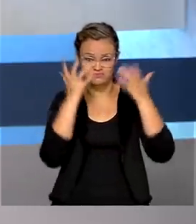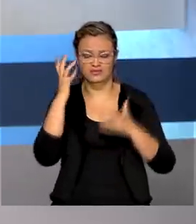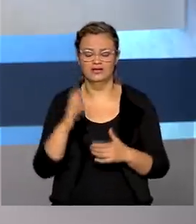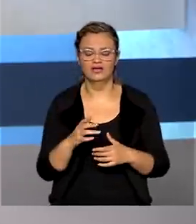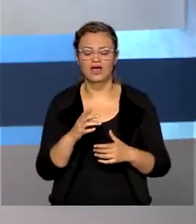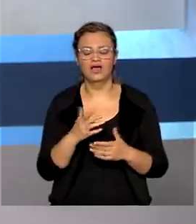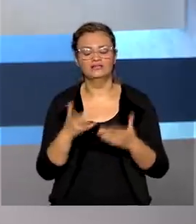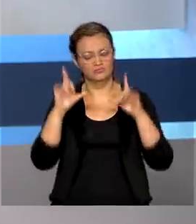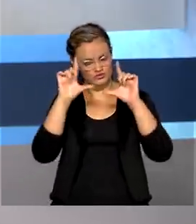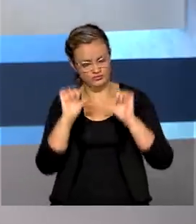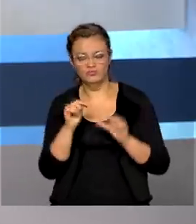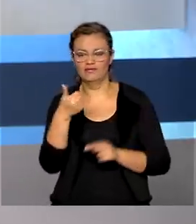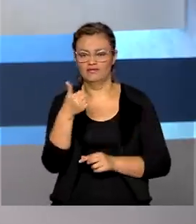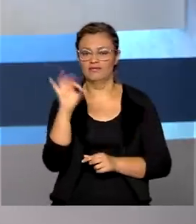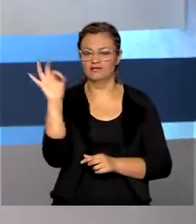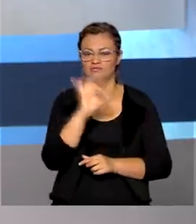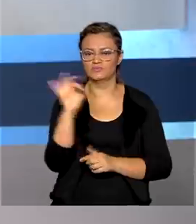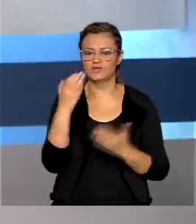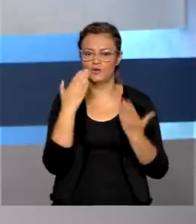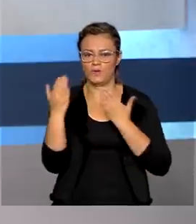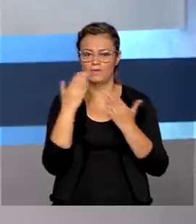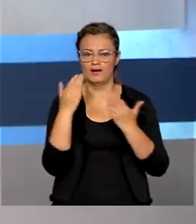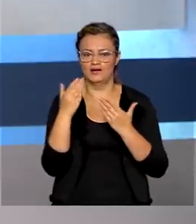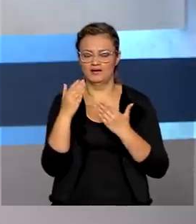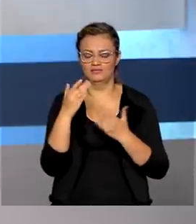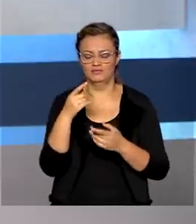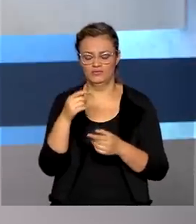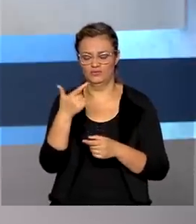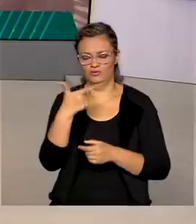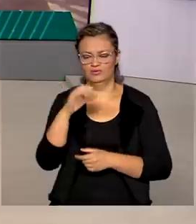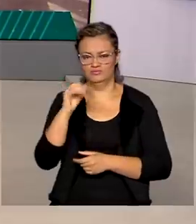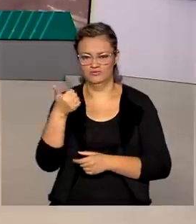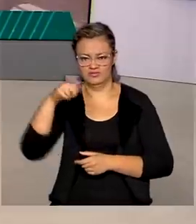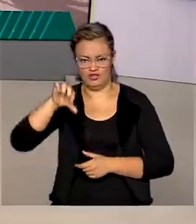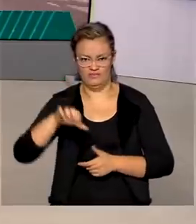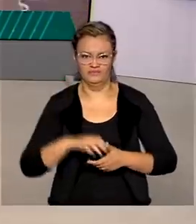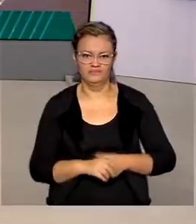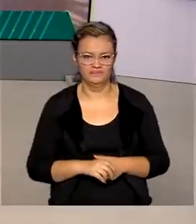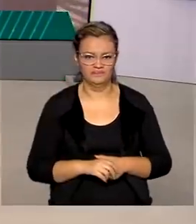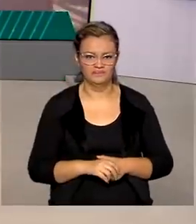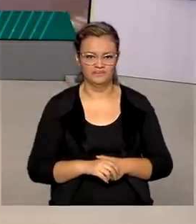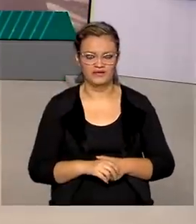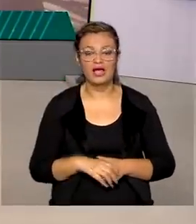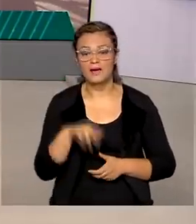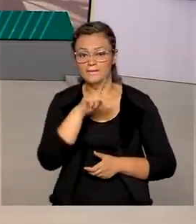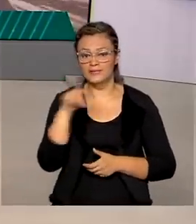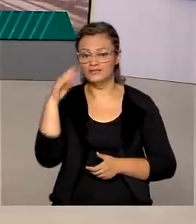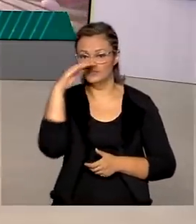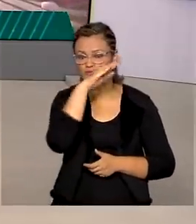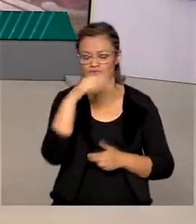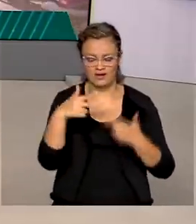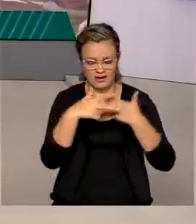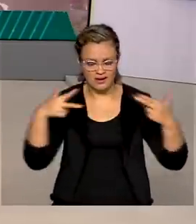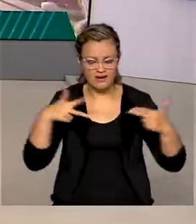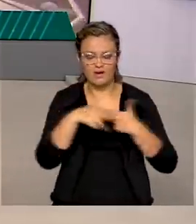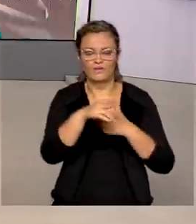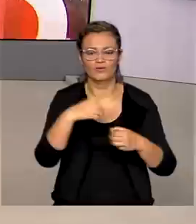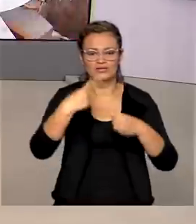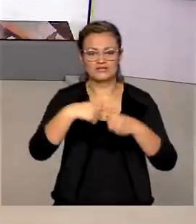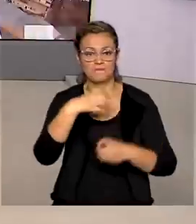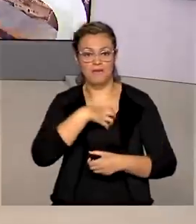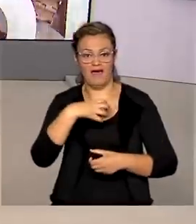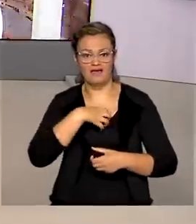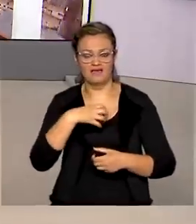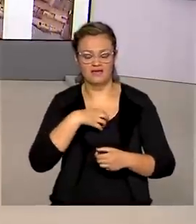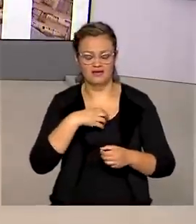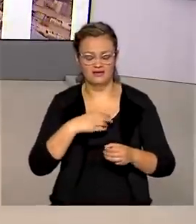uma redução de 10% em relação ao ano anterior. O presidente Jair Bolsonaro inaugurou na Bahia mais um